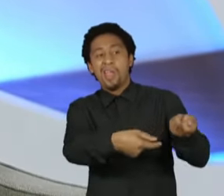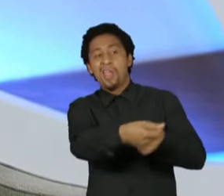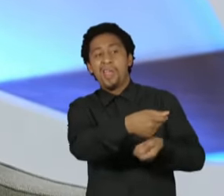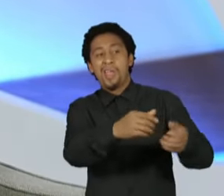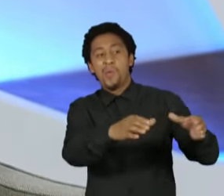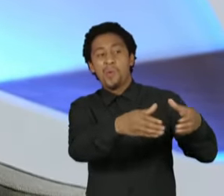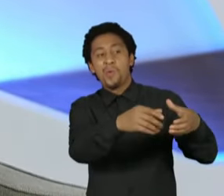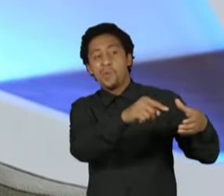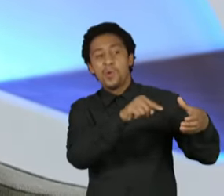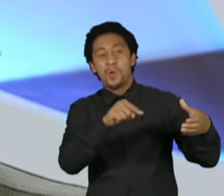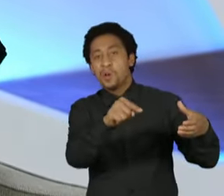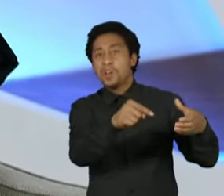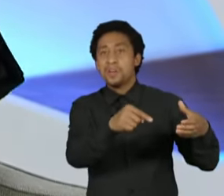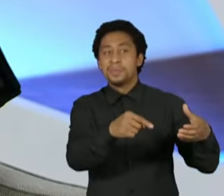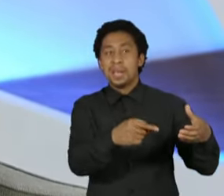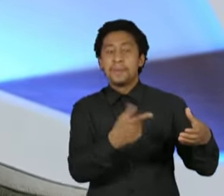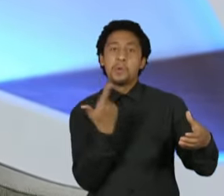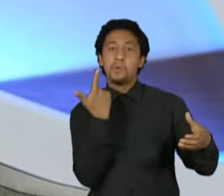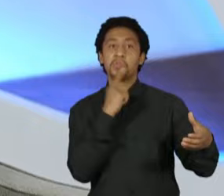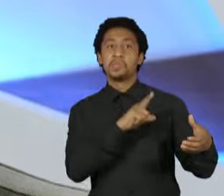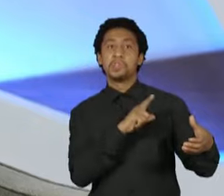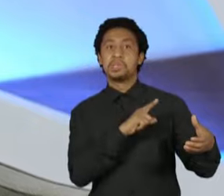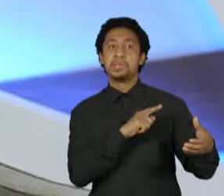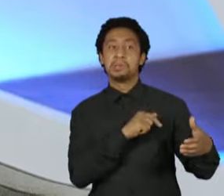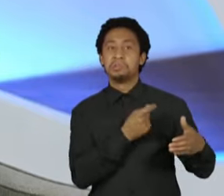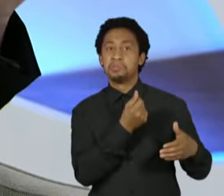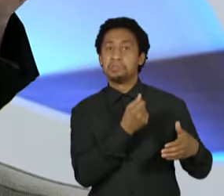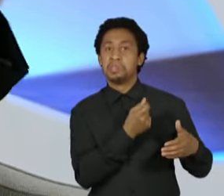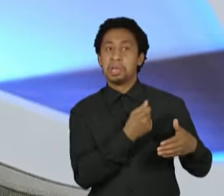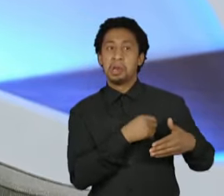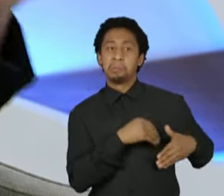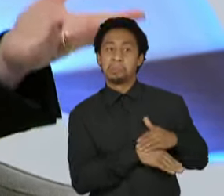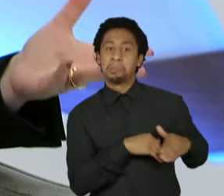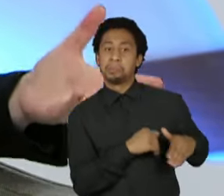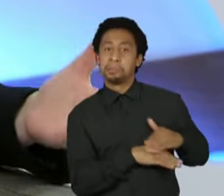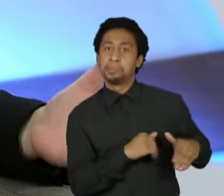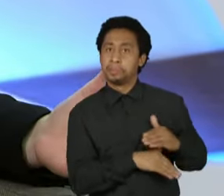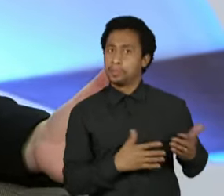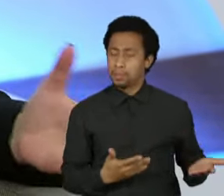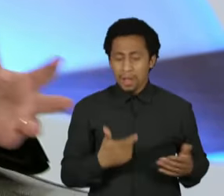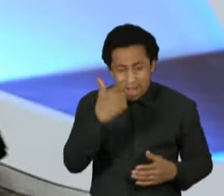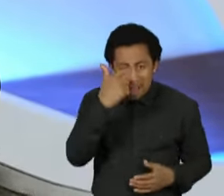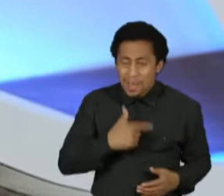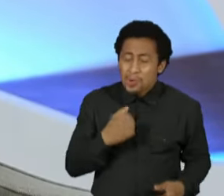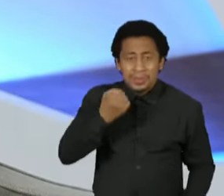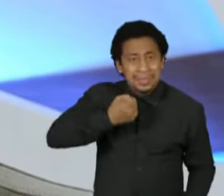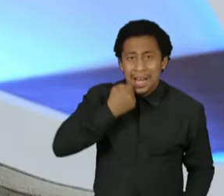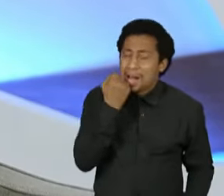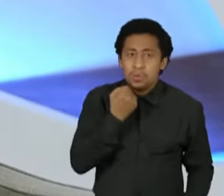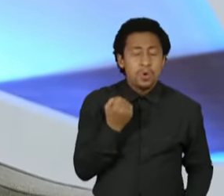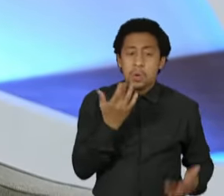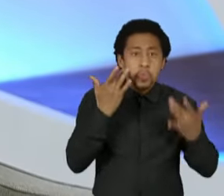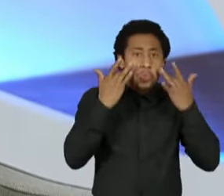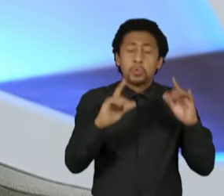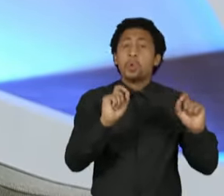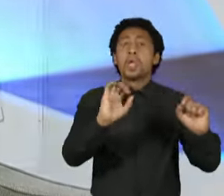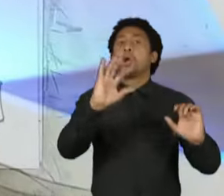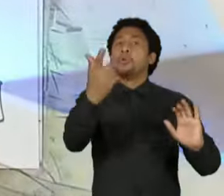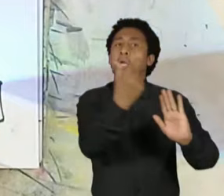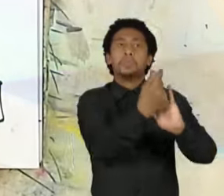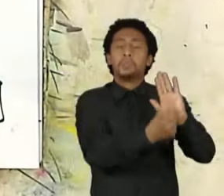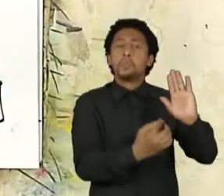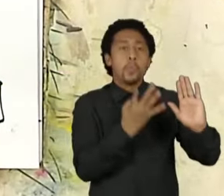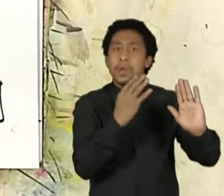congressistas e colocando recursos sabe lá onde, porque nem eu, como senadora da República, tenho o controle desse orçamento. A reforma